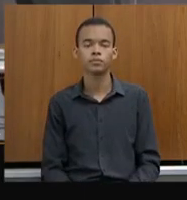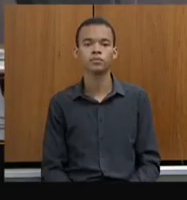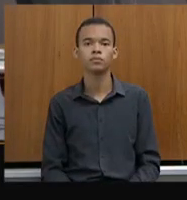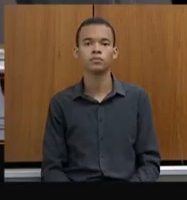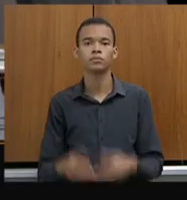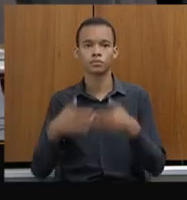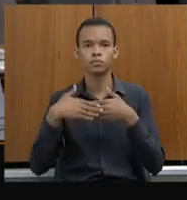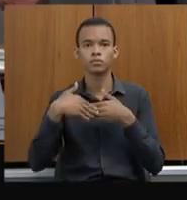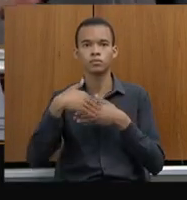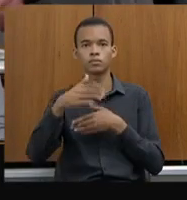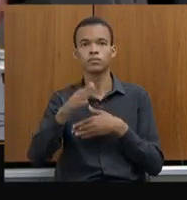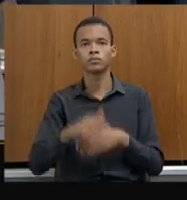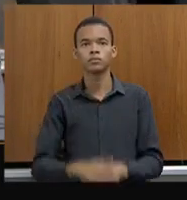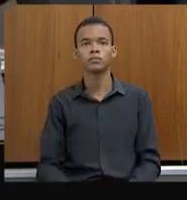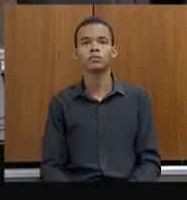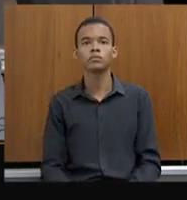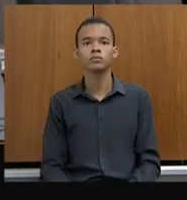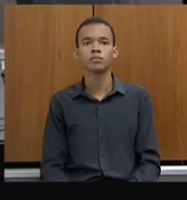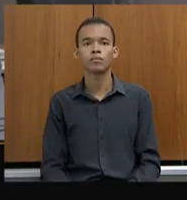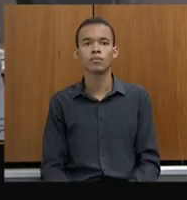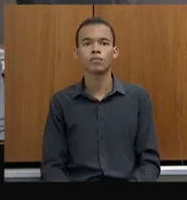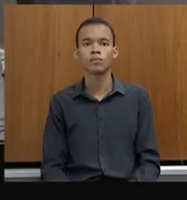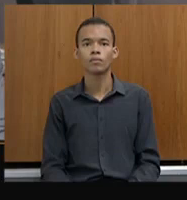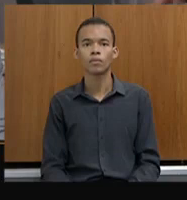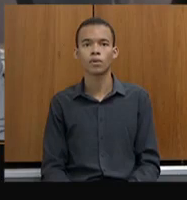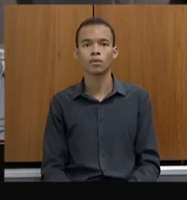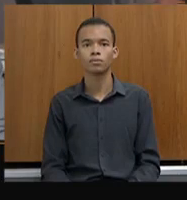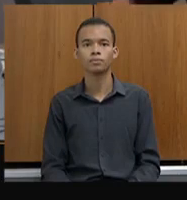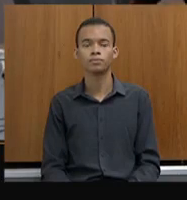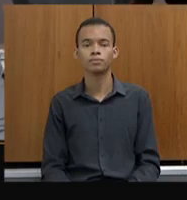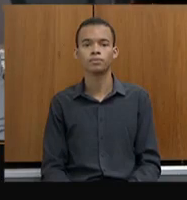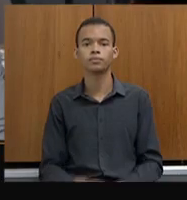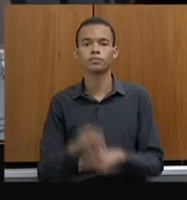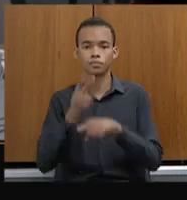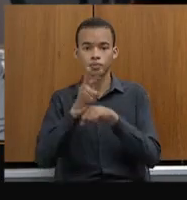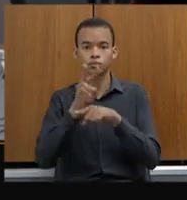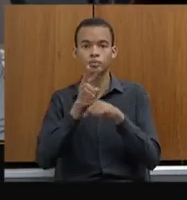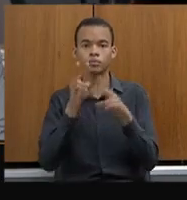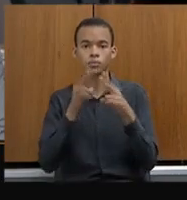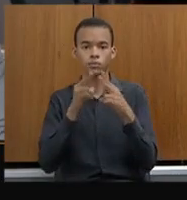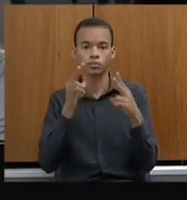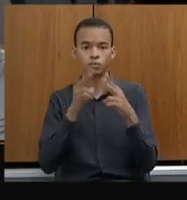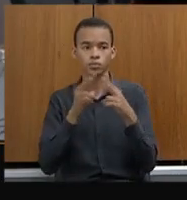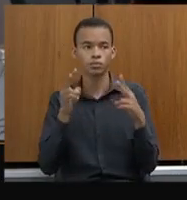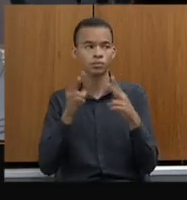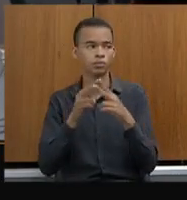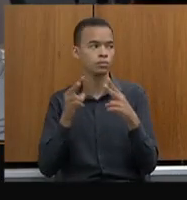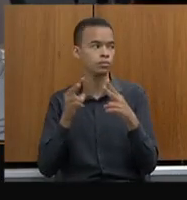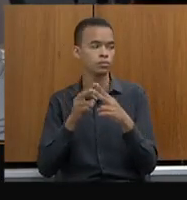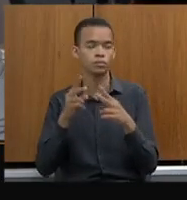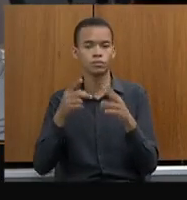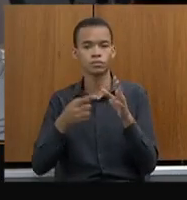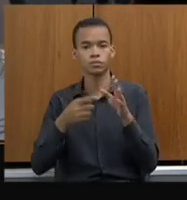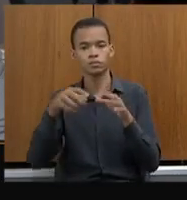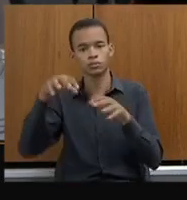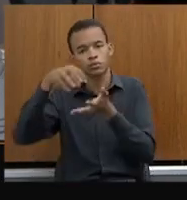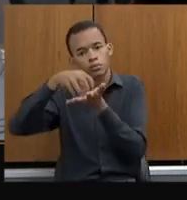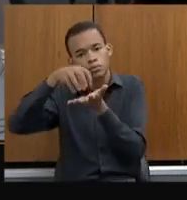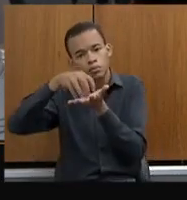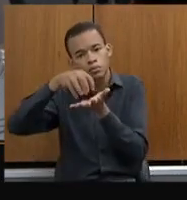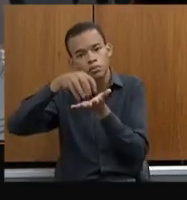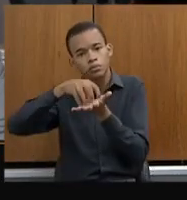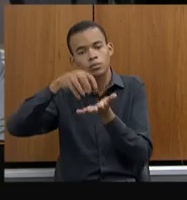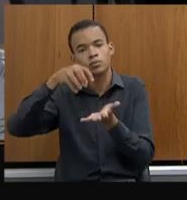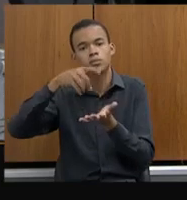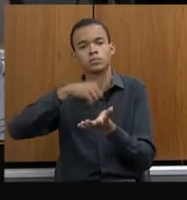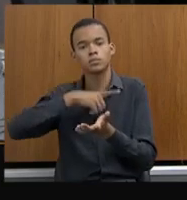nós temos hoje 67 unidades linkadas no plantão digital, uma central, temos nove